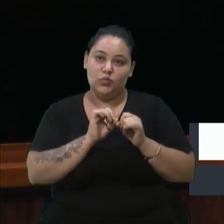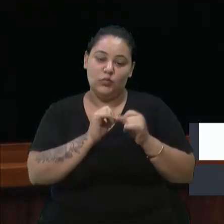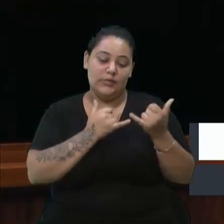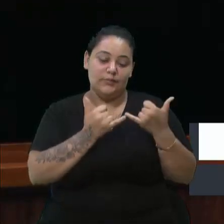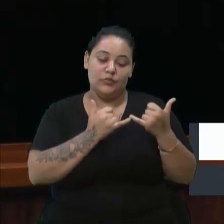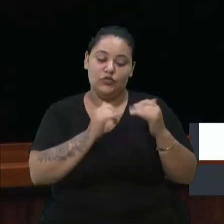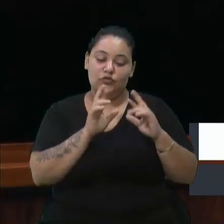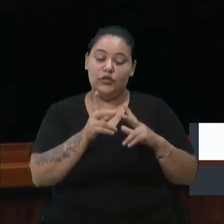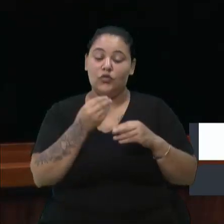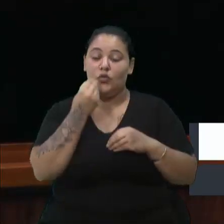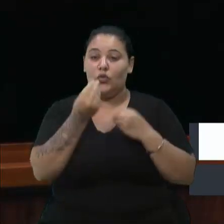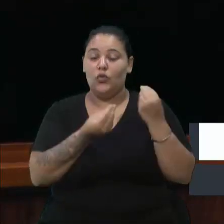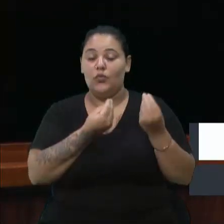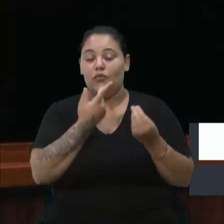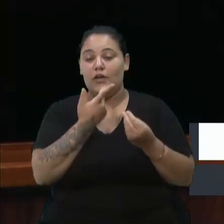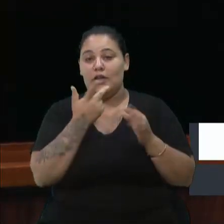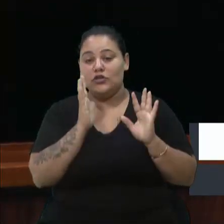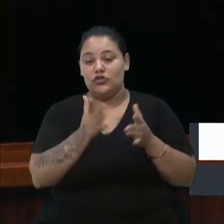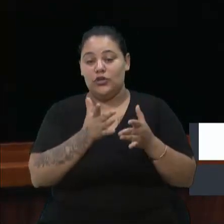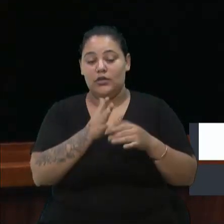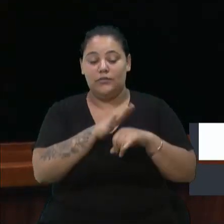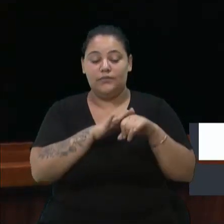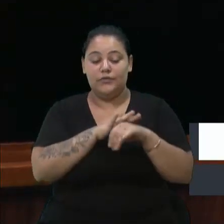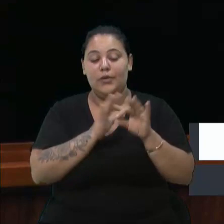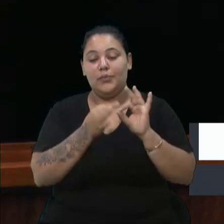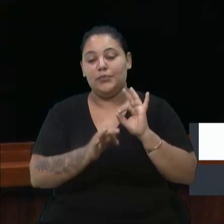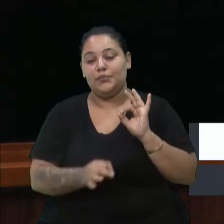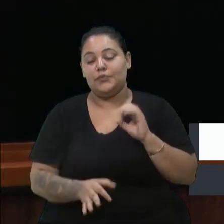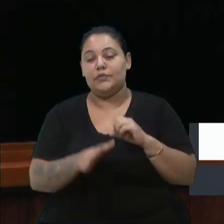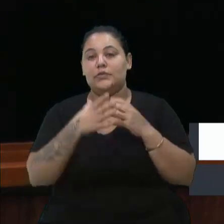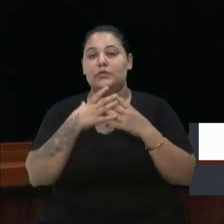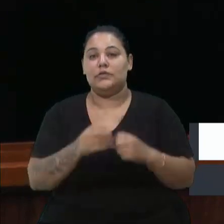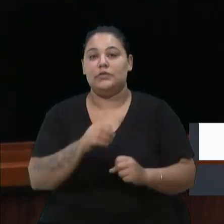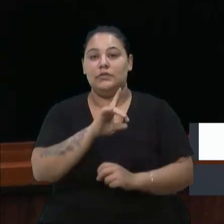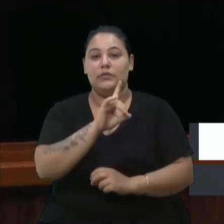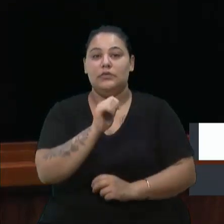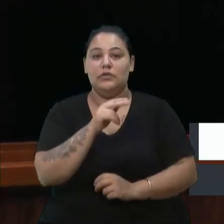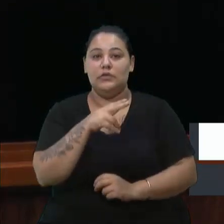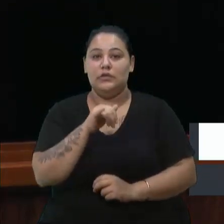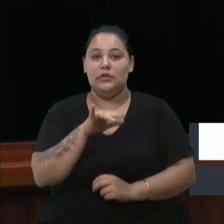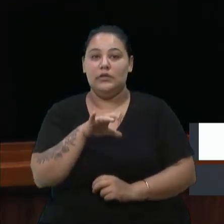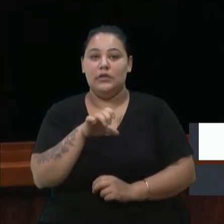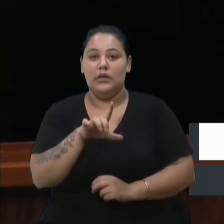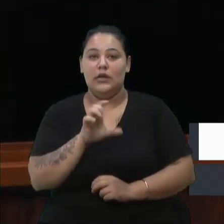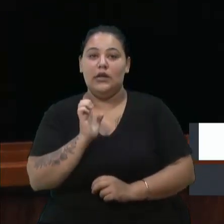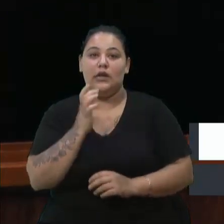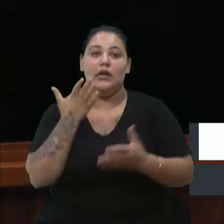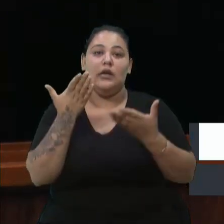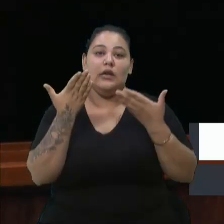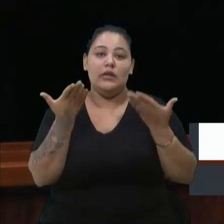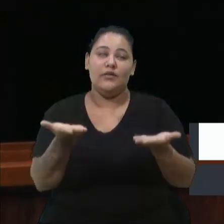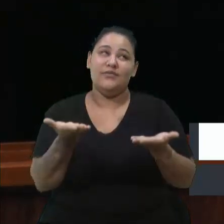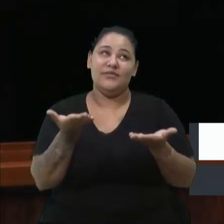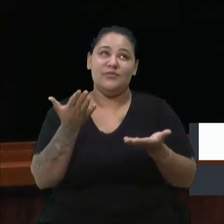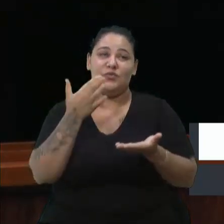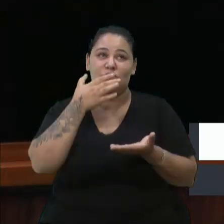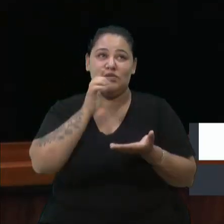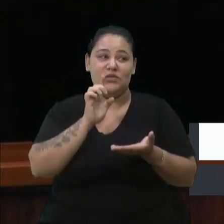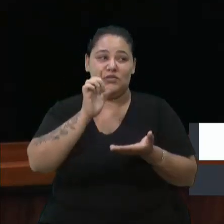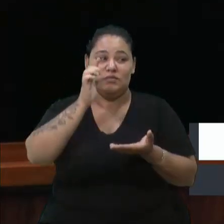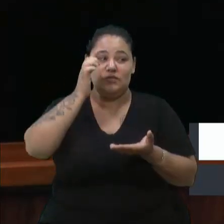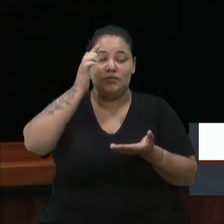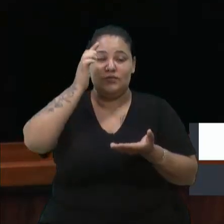longamente com a secretária Daniele, e a gente não chegou a uma lógica de por que os